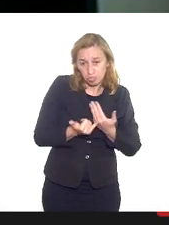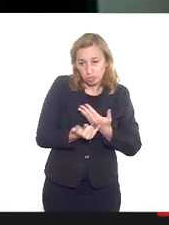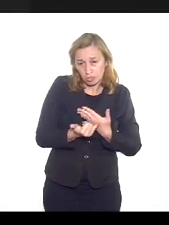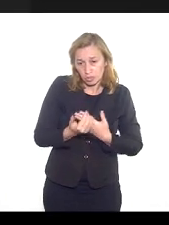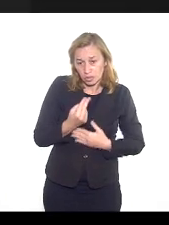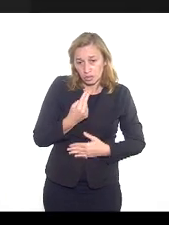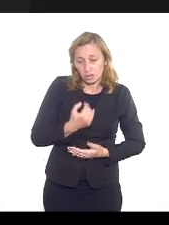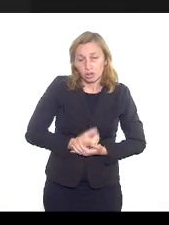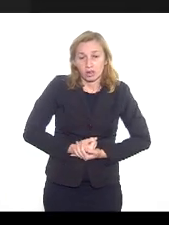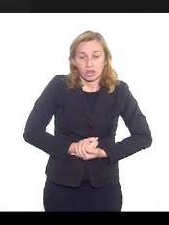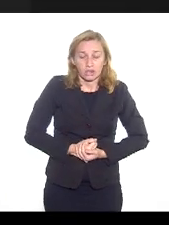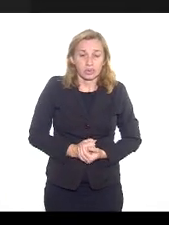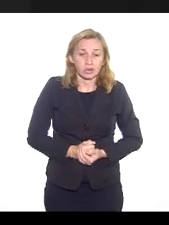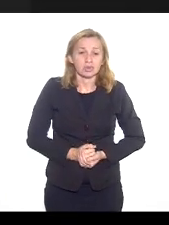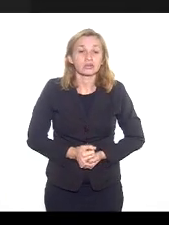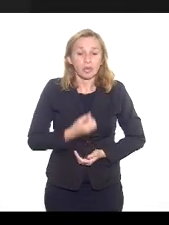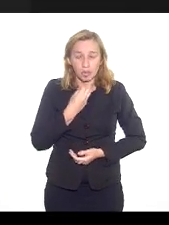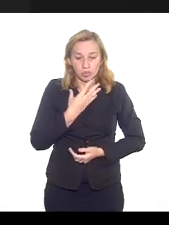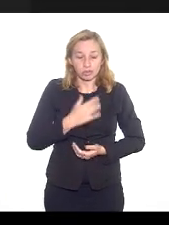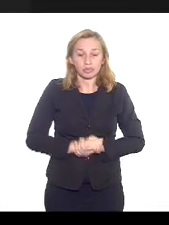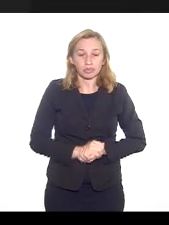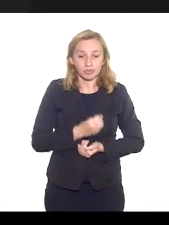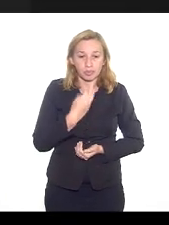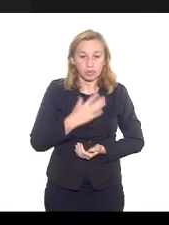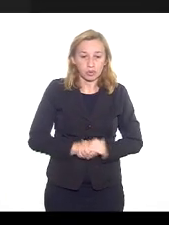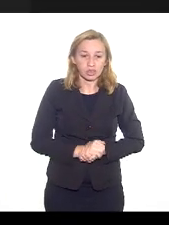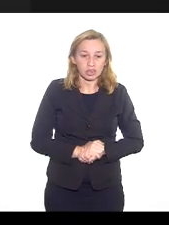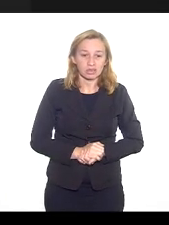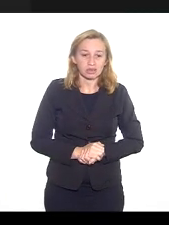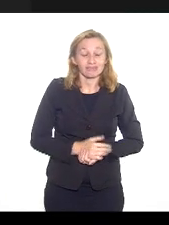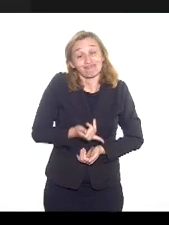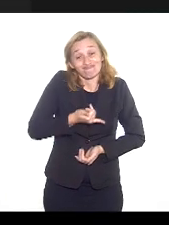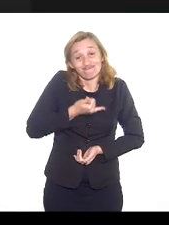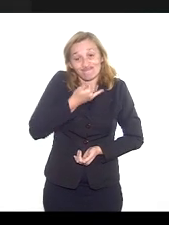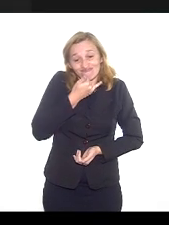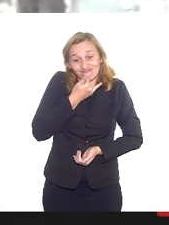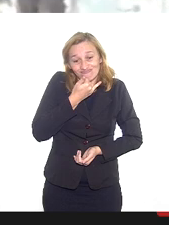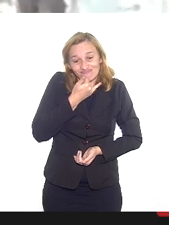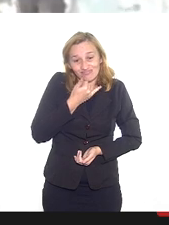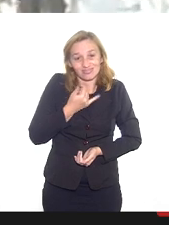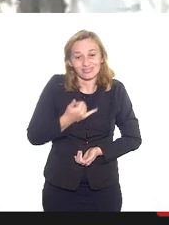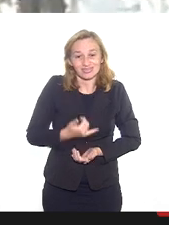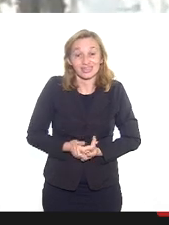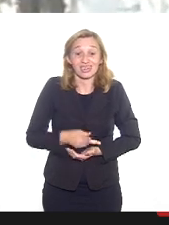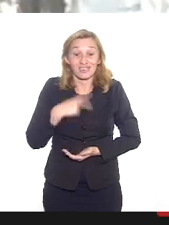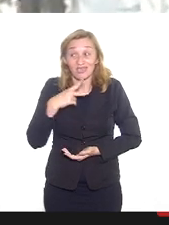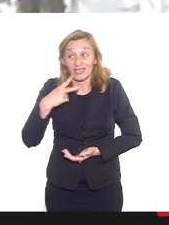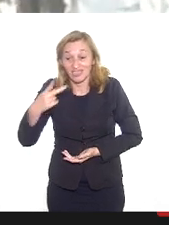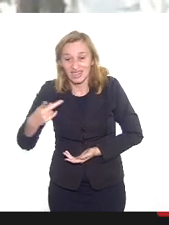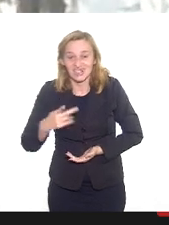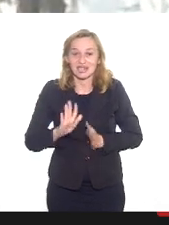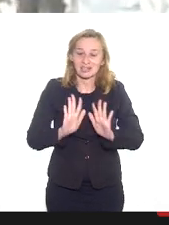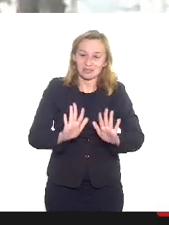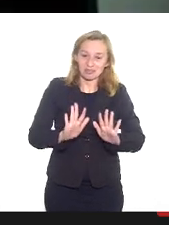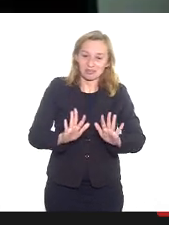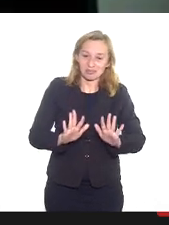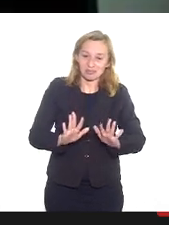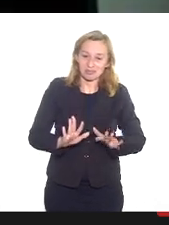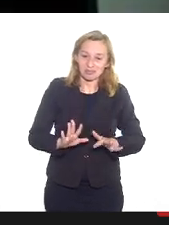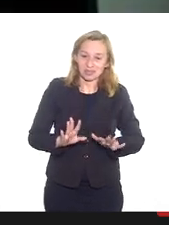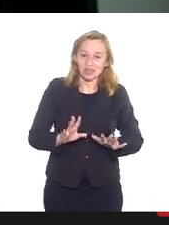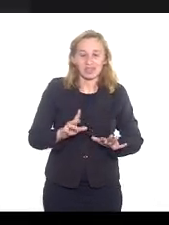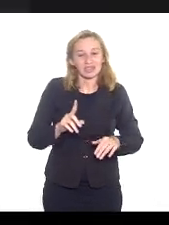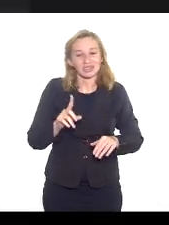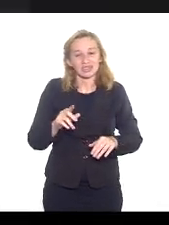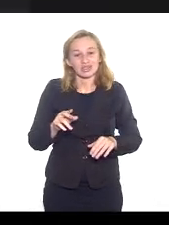finais. Tá bom, tá bom, Marta. Eu lamento profundamente porque acho que eu tinha muita coisa para falar, mas eu vou só aqui... dizer que nós não